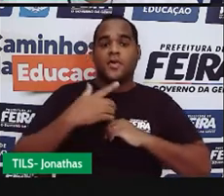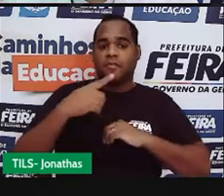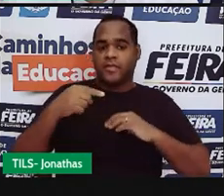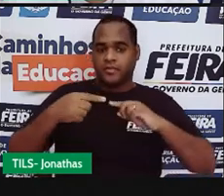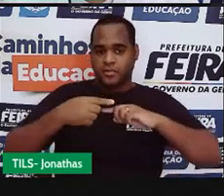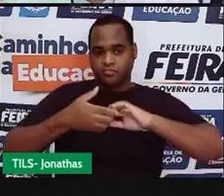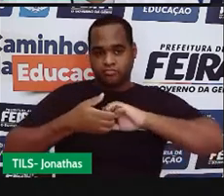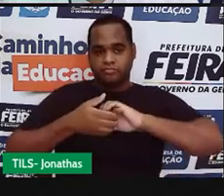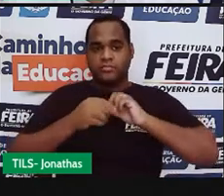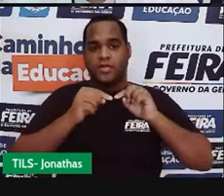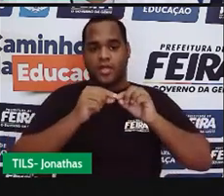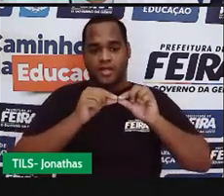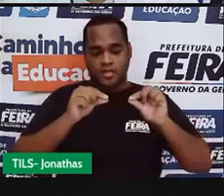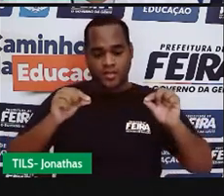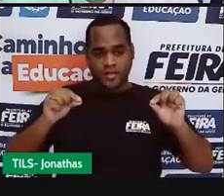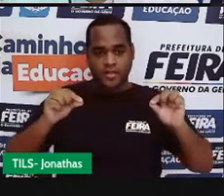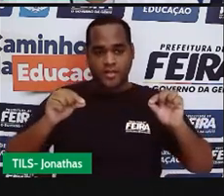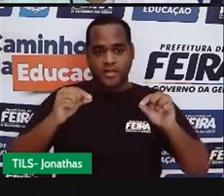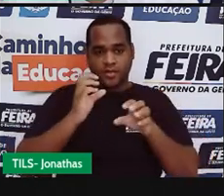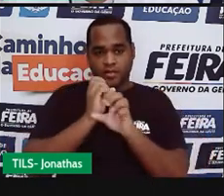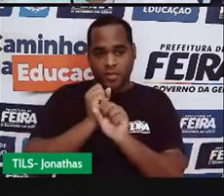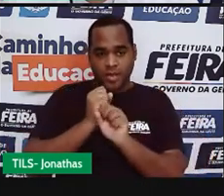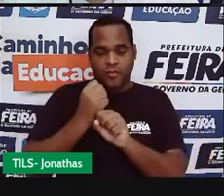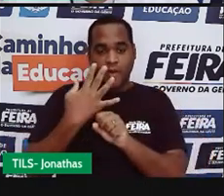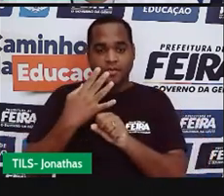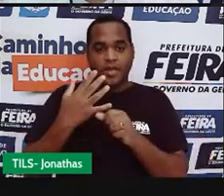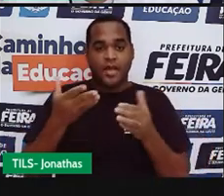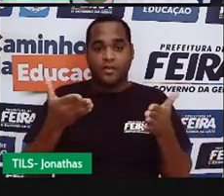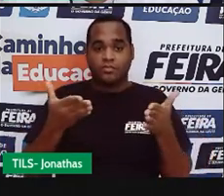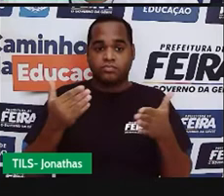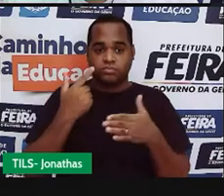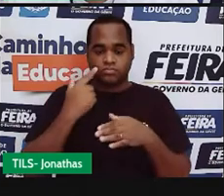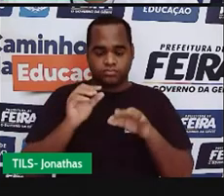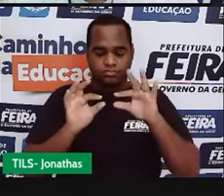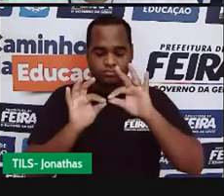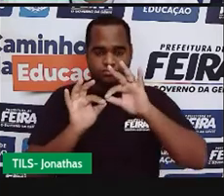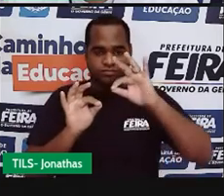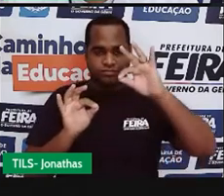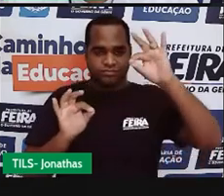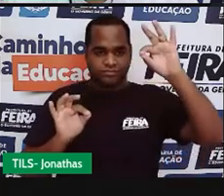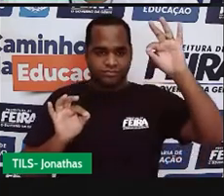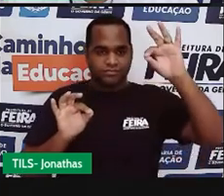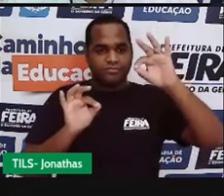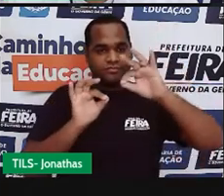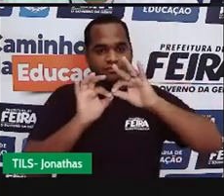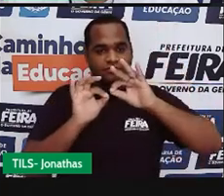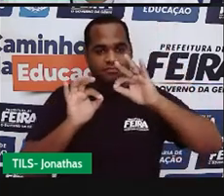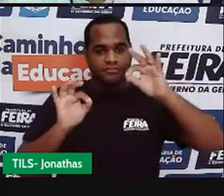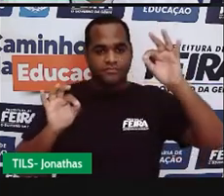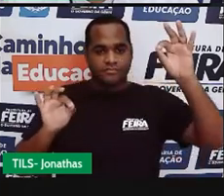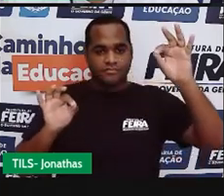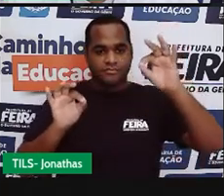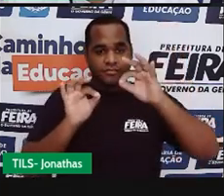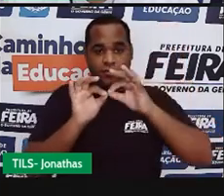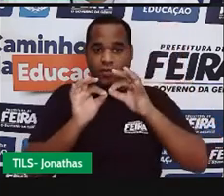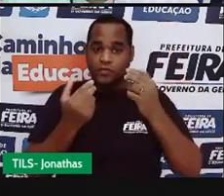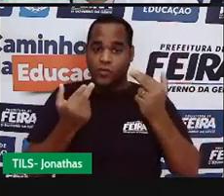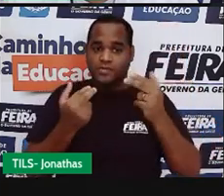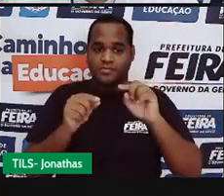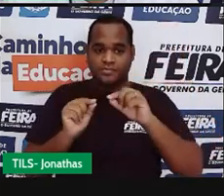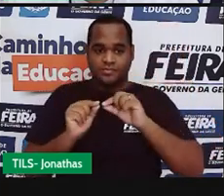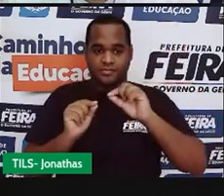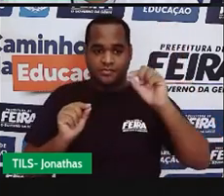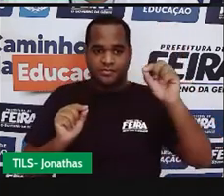medida quatro. E agora eu vou ligar esse ponto aqui, esses dois pontos, certo? E aí a gente